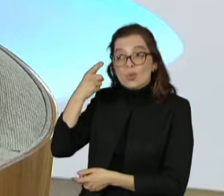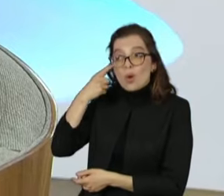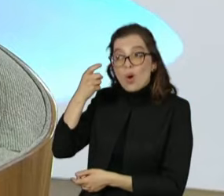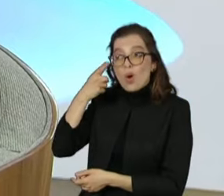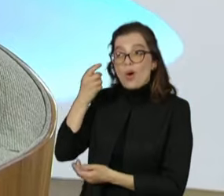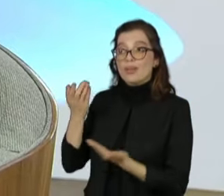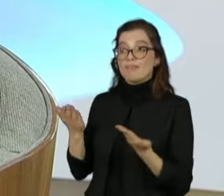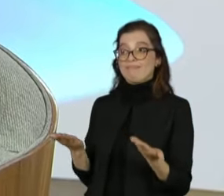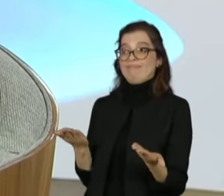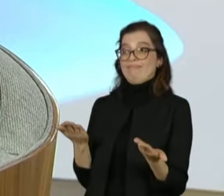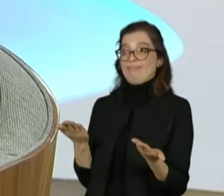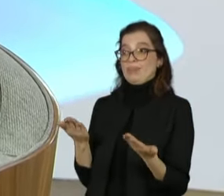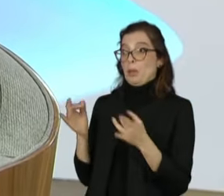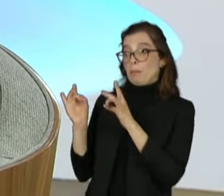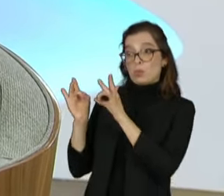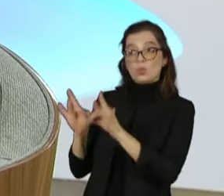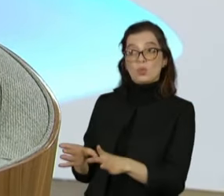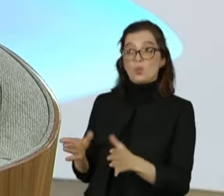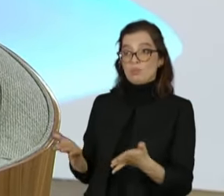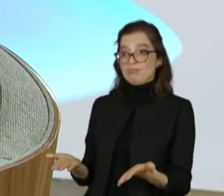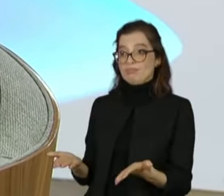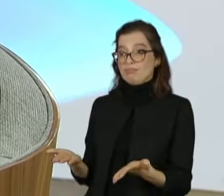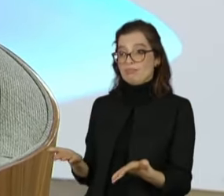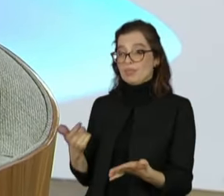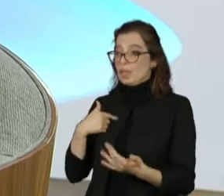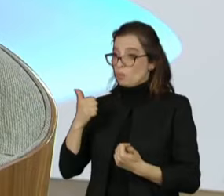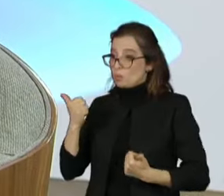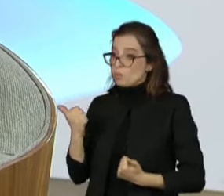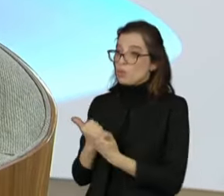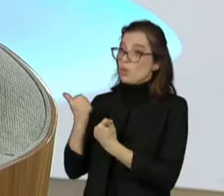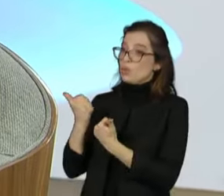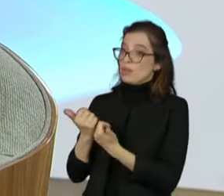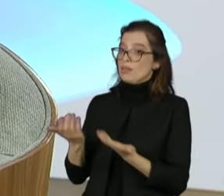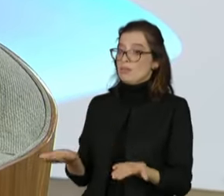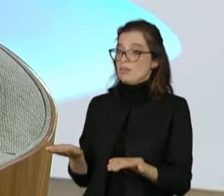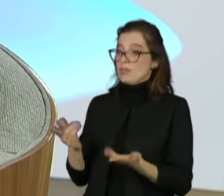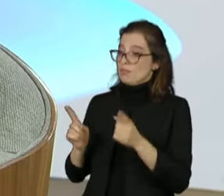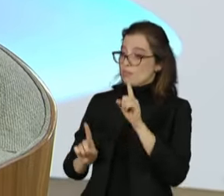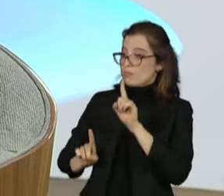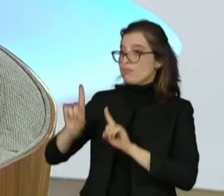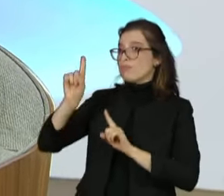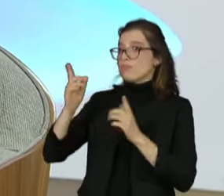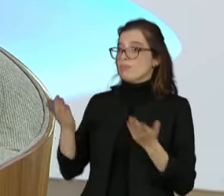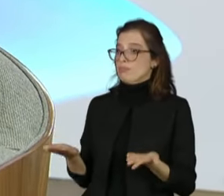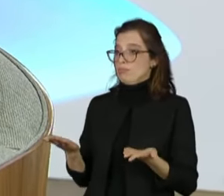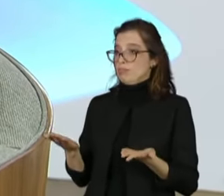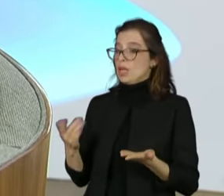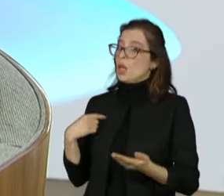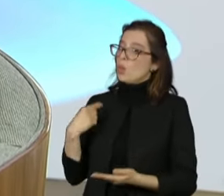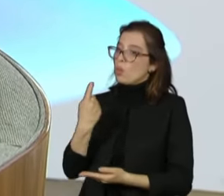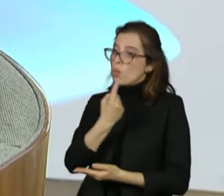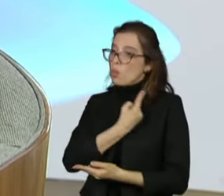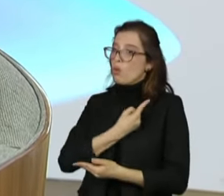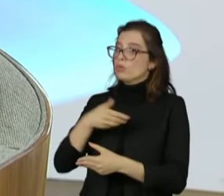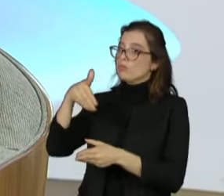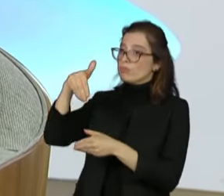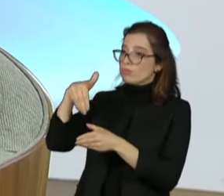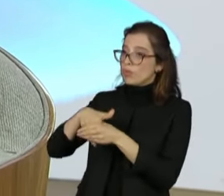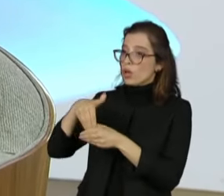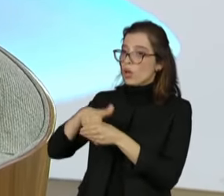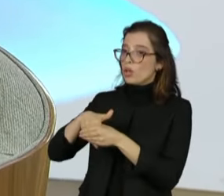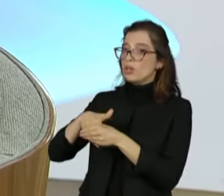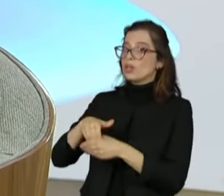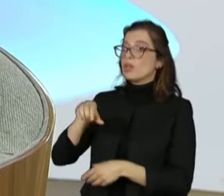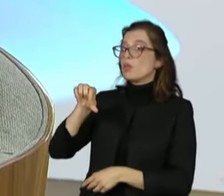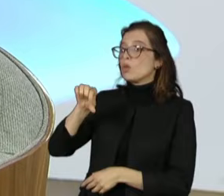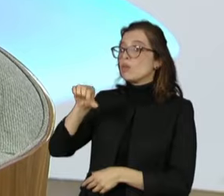favor. Passamos por uma convenção onde diziam que nós não teríamos voto. Tivemos 97% dos votos favoráveis à nossa